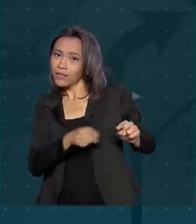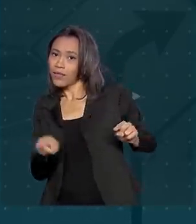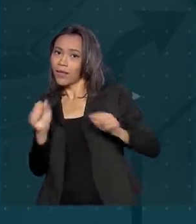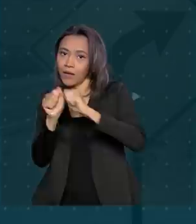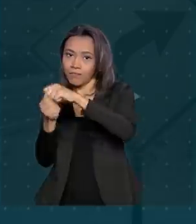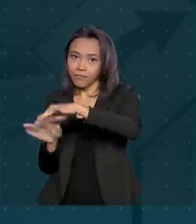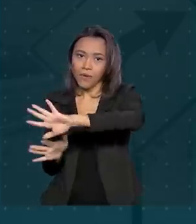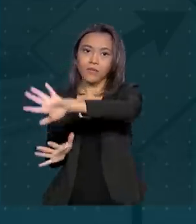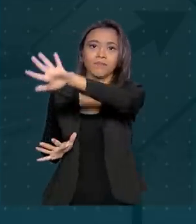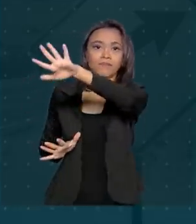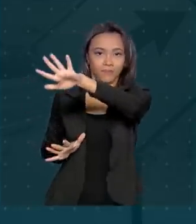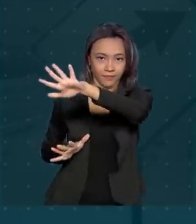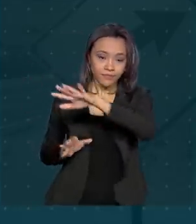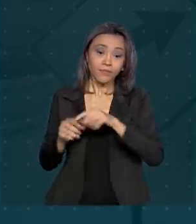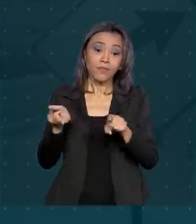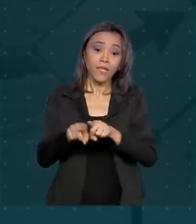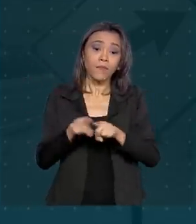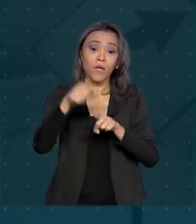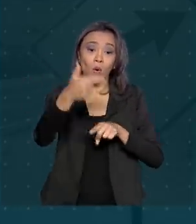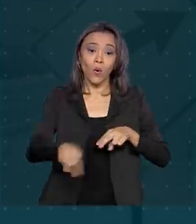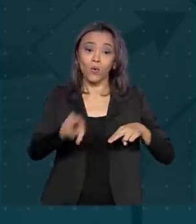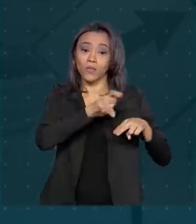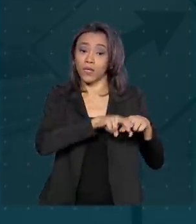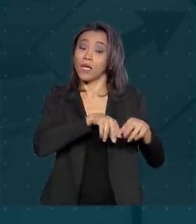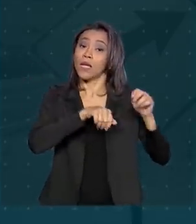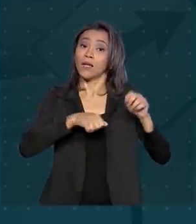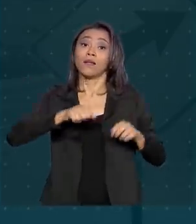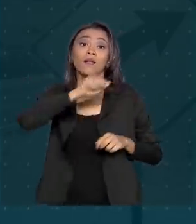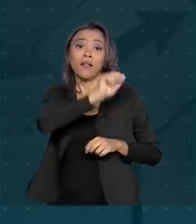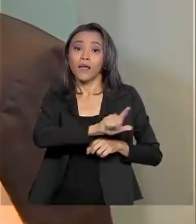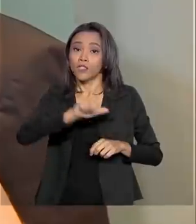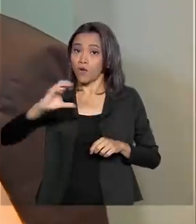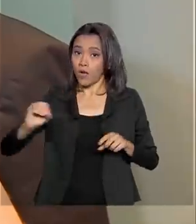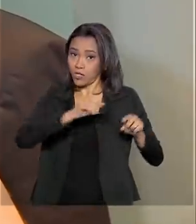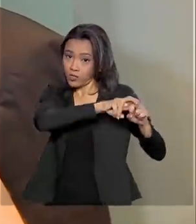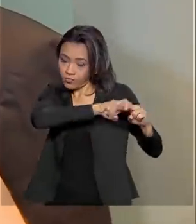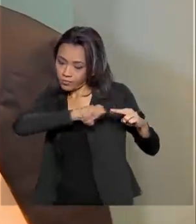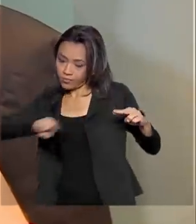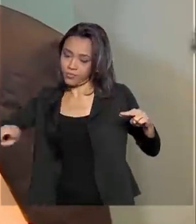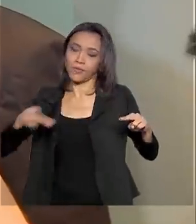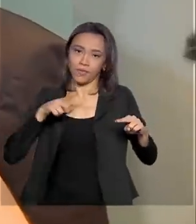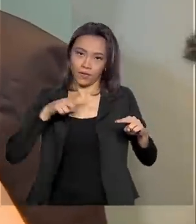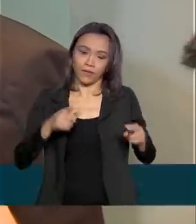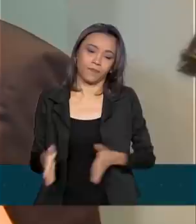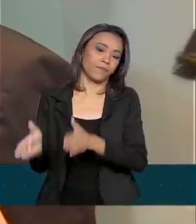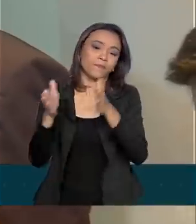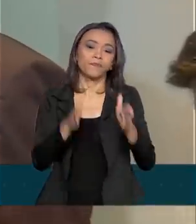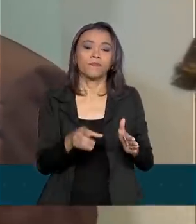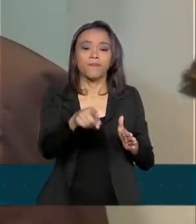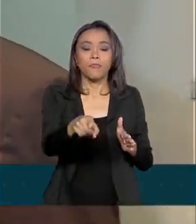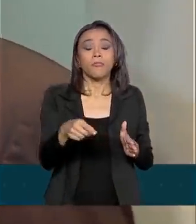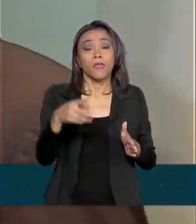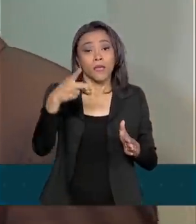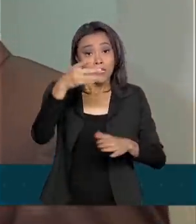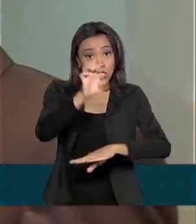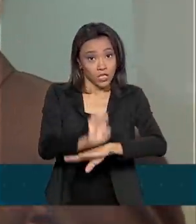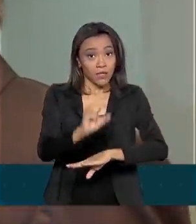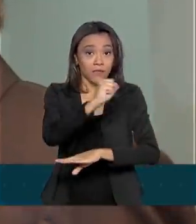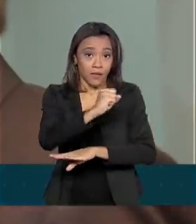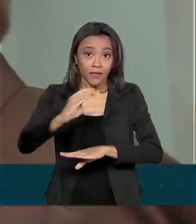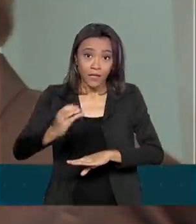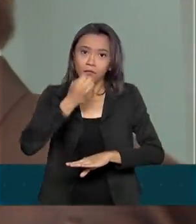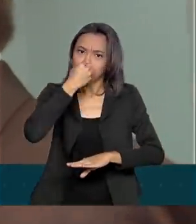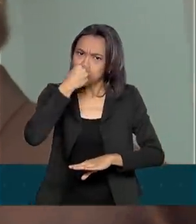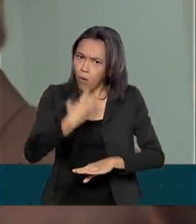catarinense, além das ferrovias leste-oeste e litorânea. Santa Catarina tem tido um desempenho econômico muito superior à média